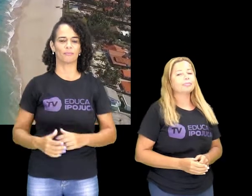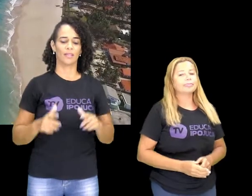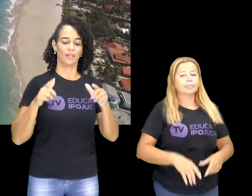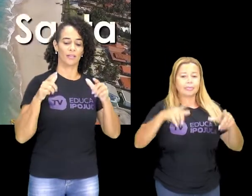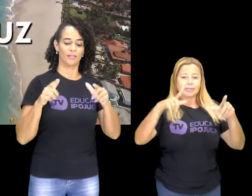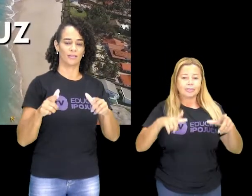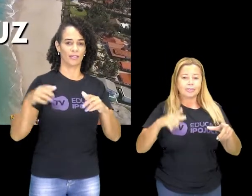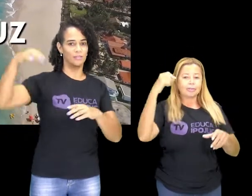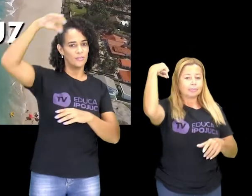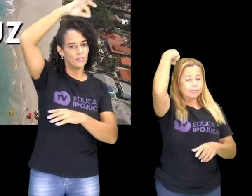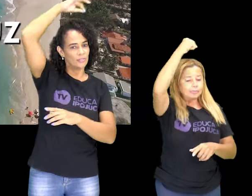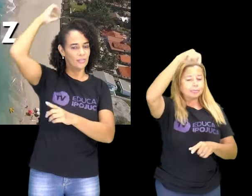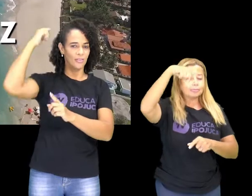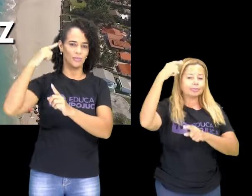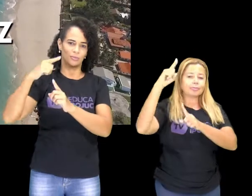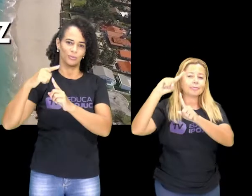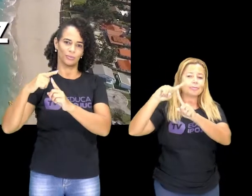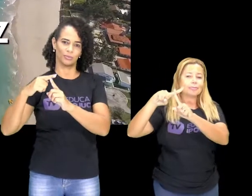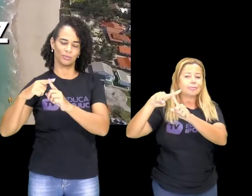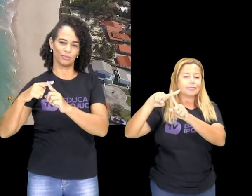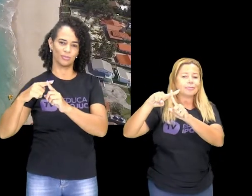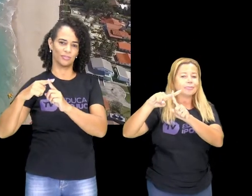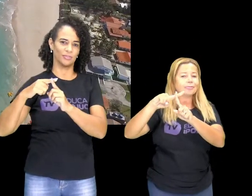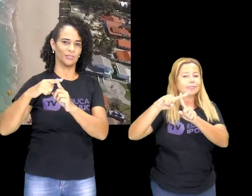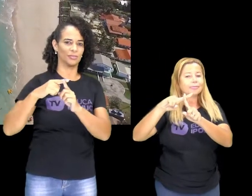Deste de Santa Cruz